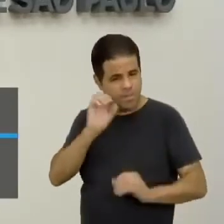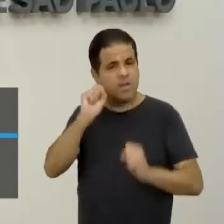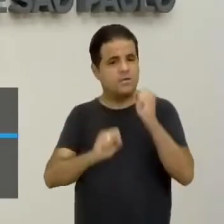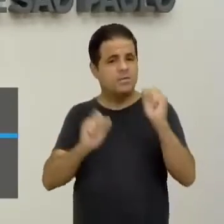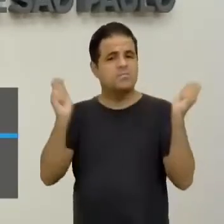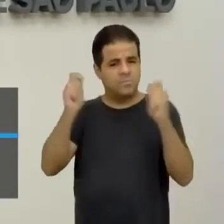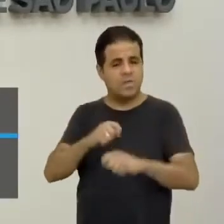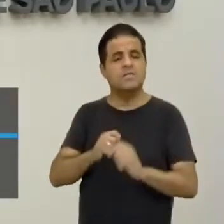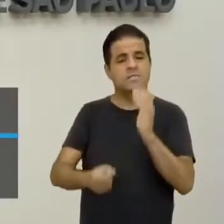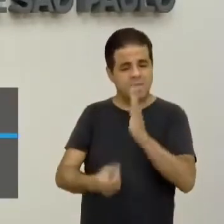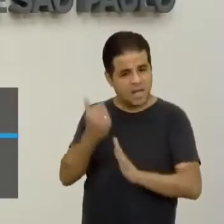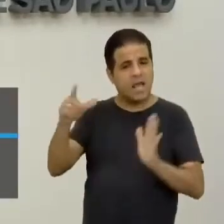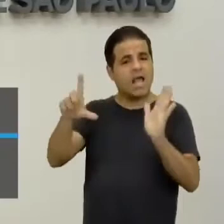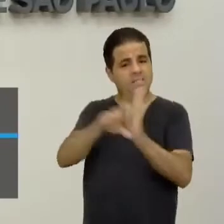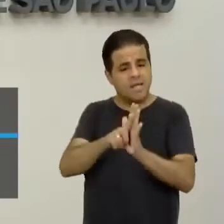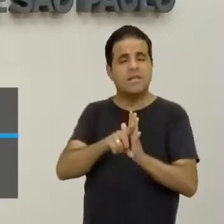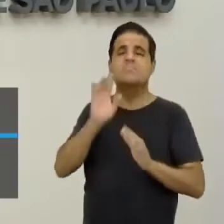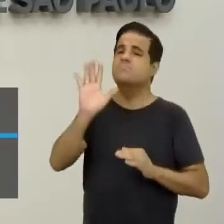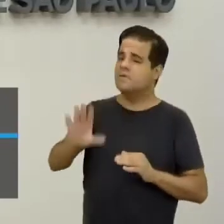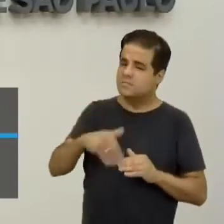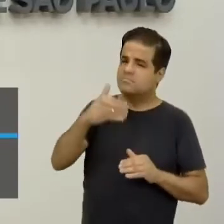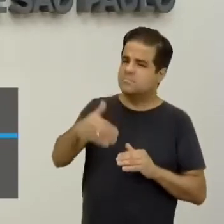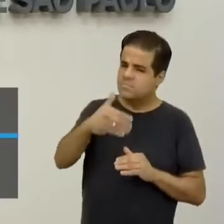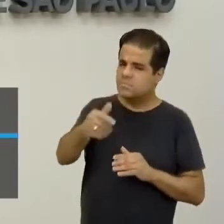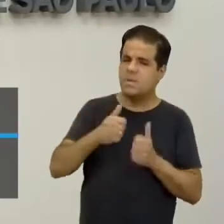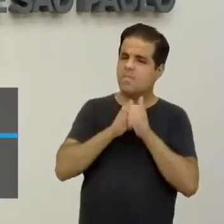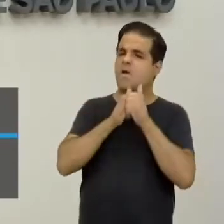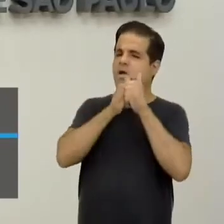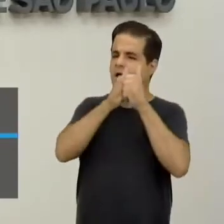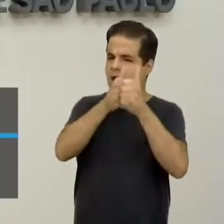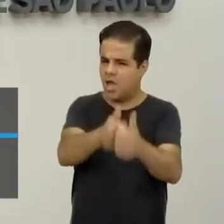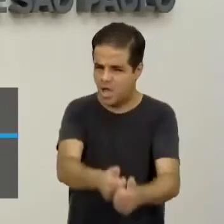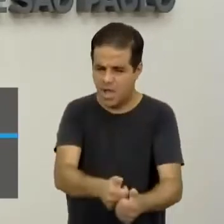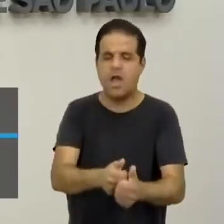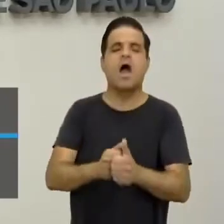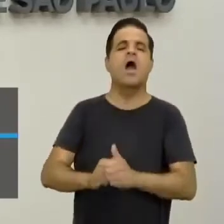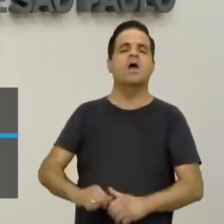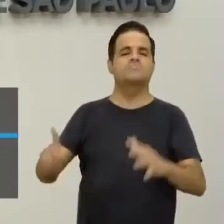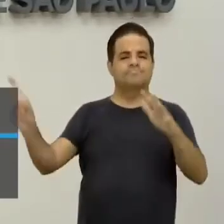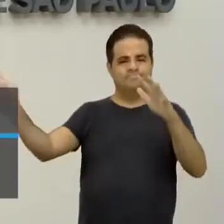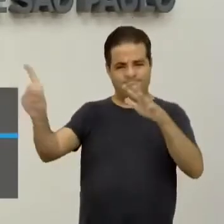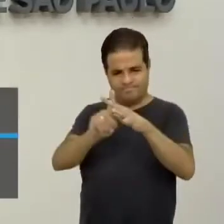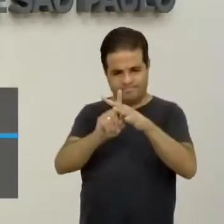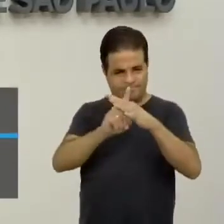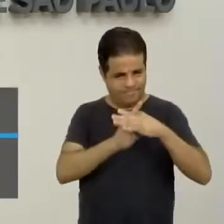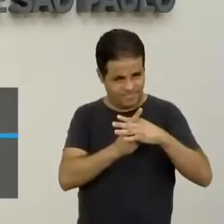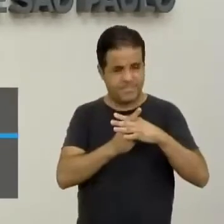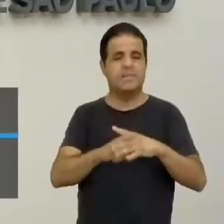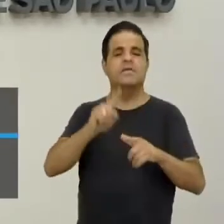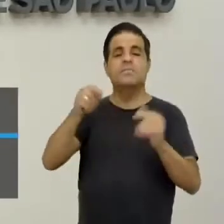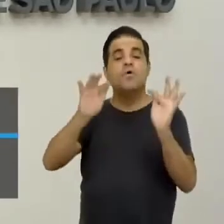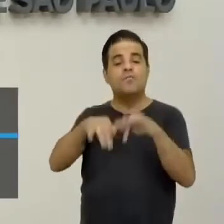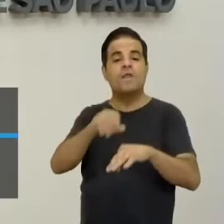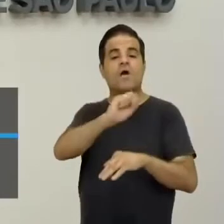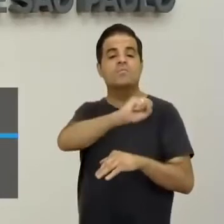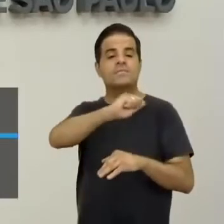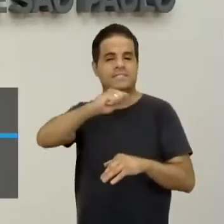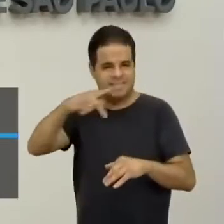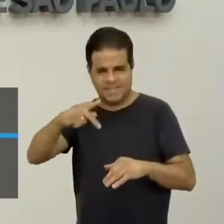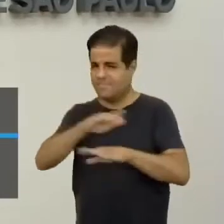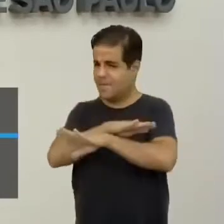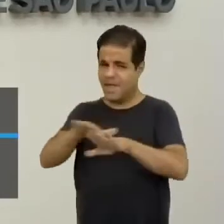fosse legalizada. Mas aí vai ter a perseguição aos comunistas, logo a gente vai ter o final da SAP. E